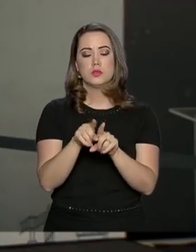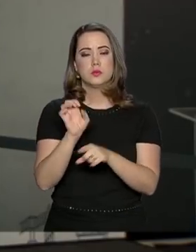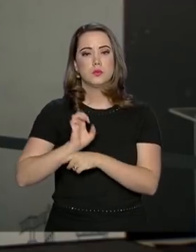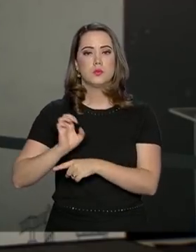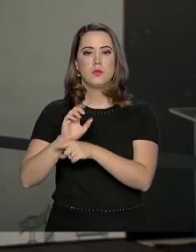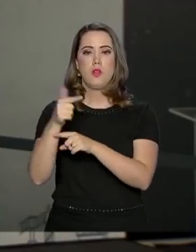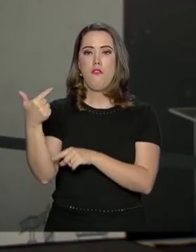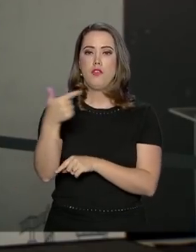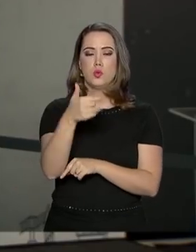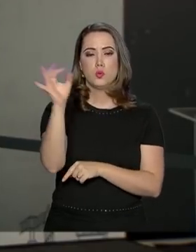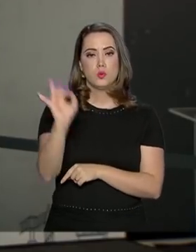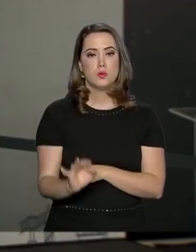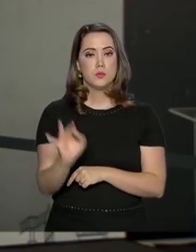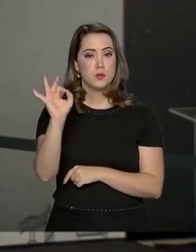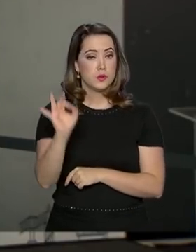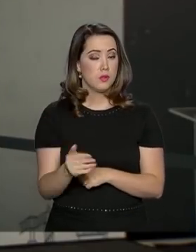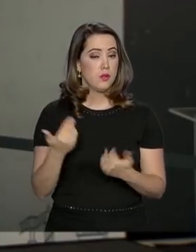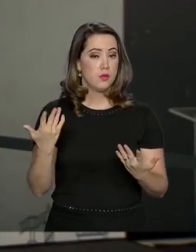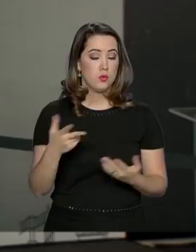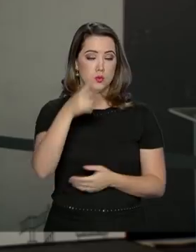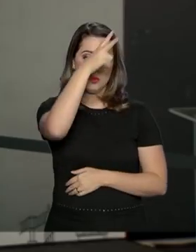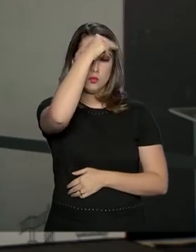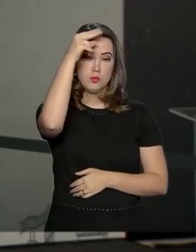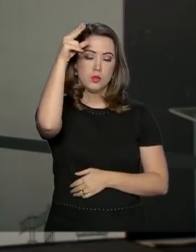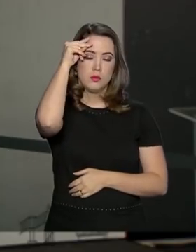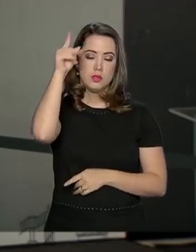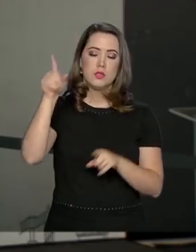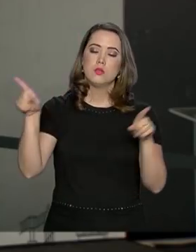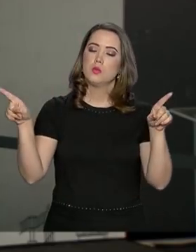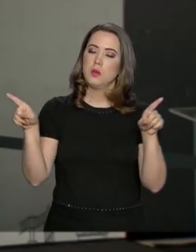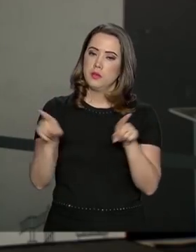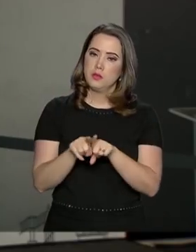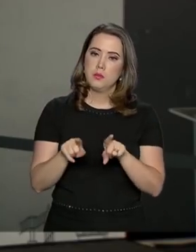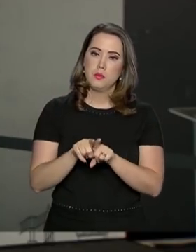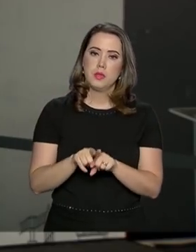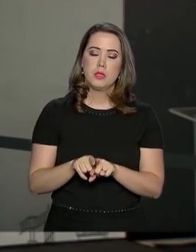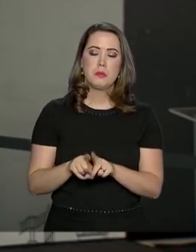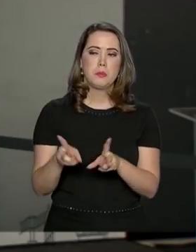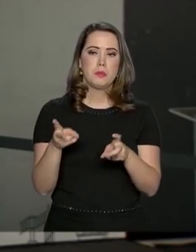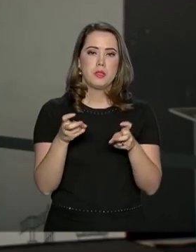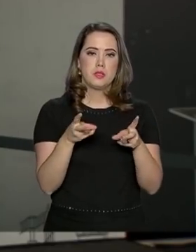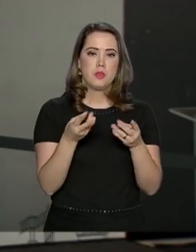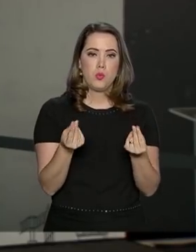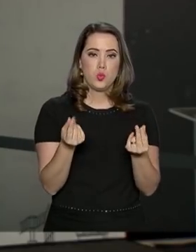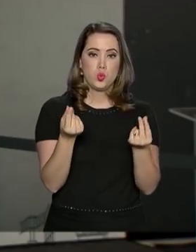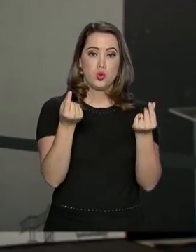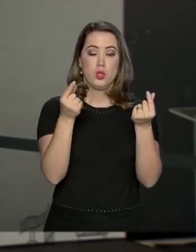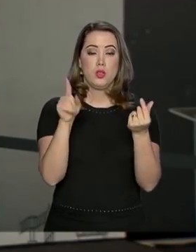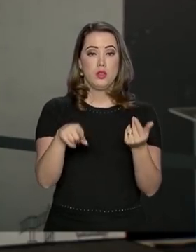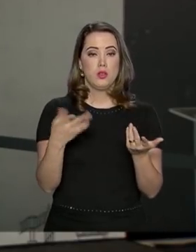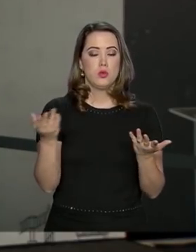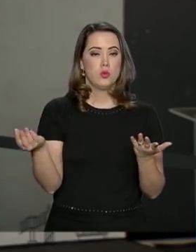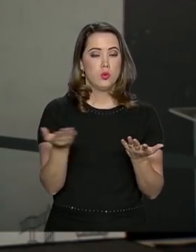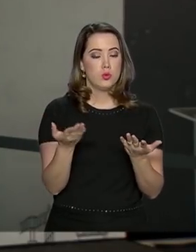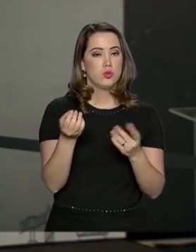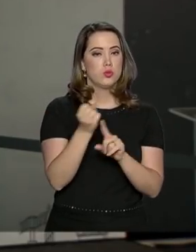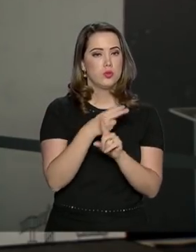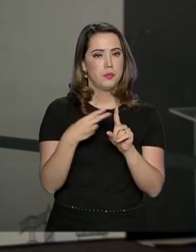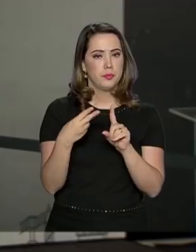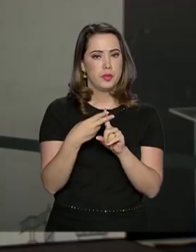para 22%. Os prefeitos, que também sentem os reflexos financeiros da atual previdência,